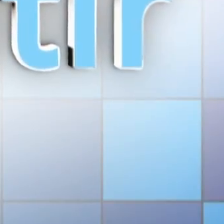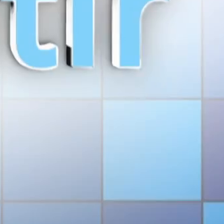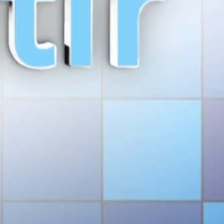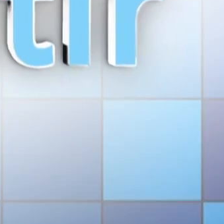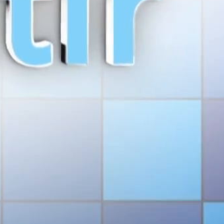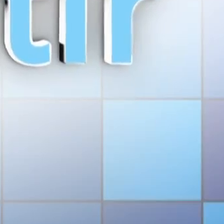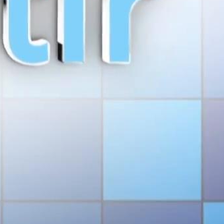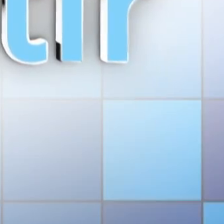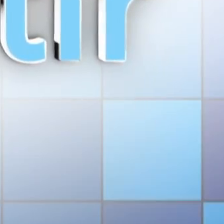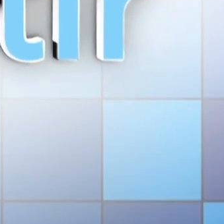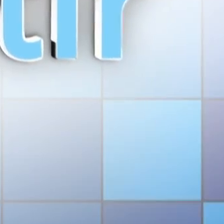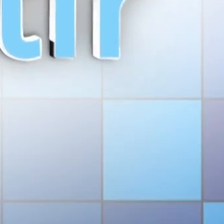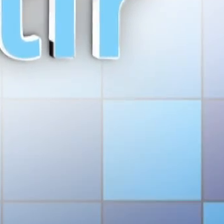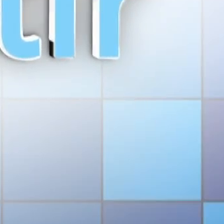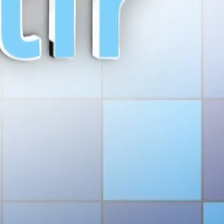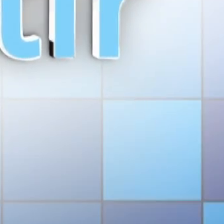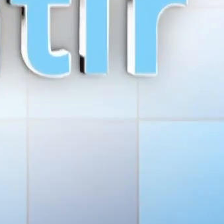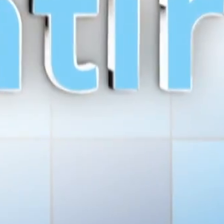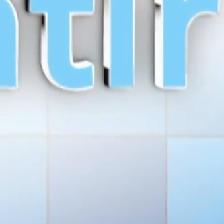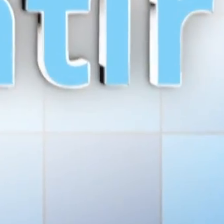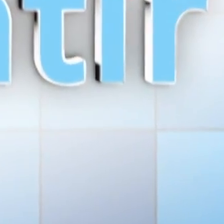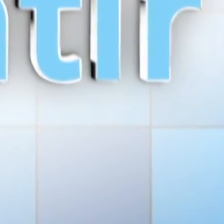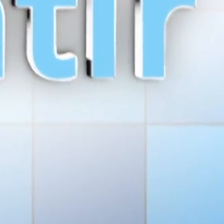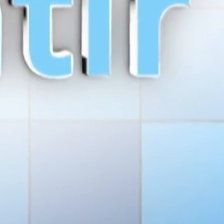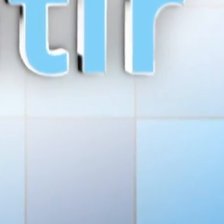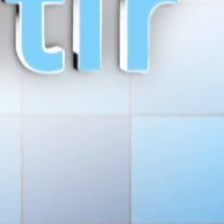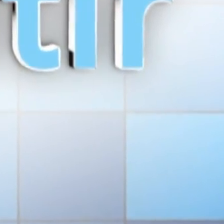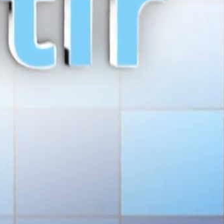Ver, Ouvir, Sentir.